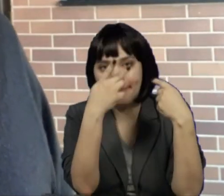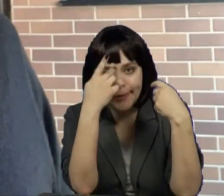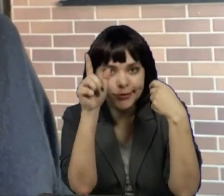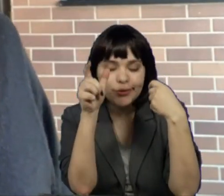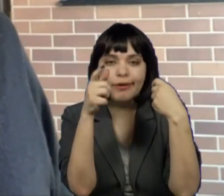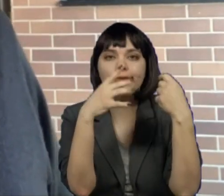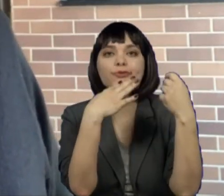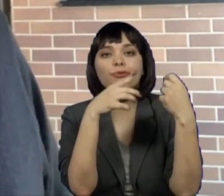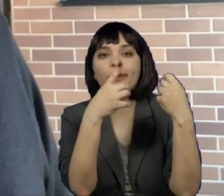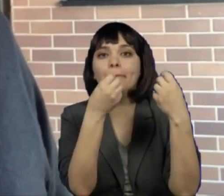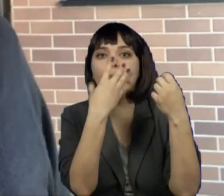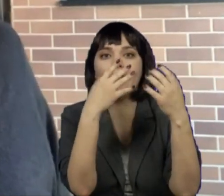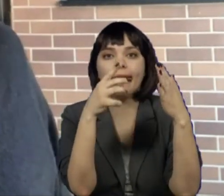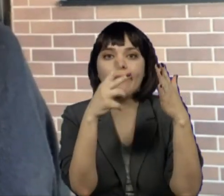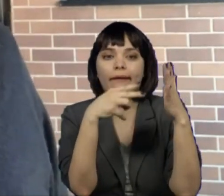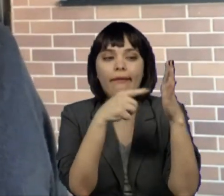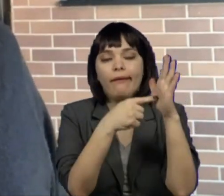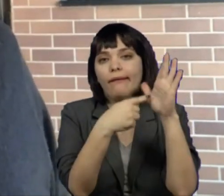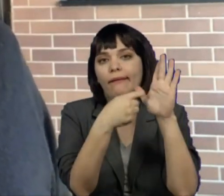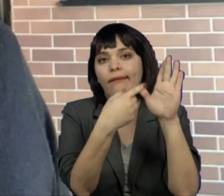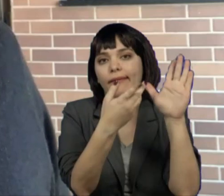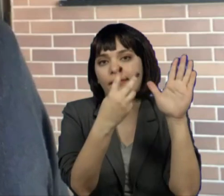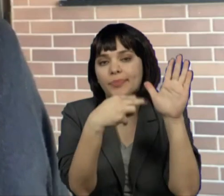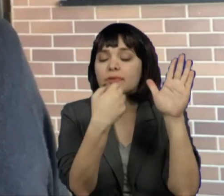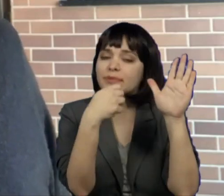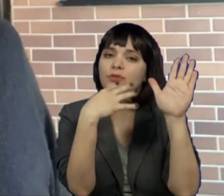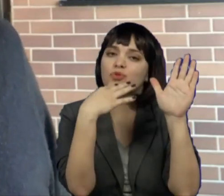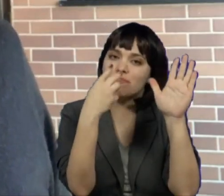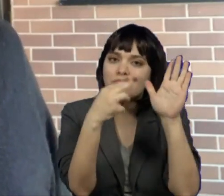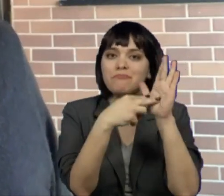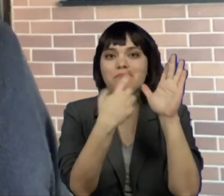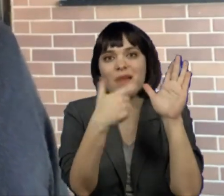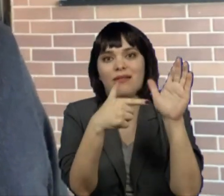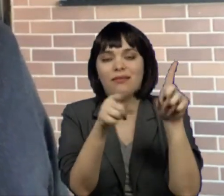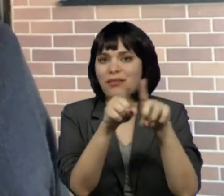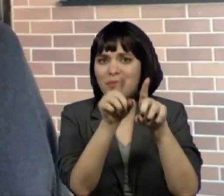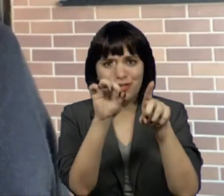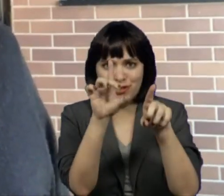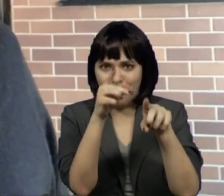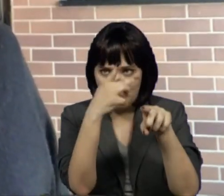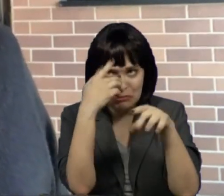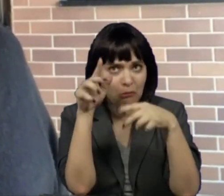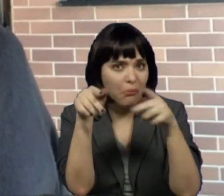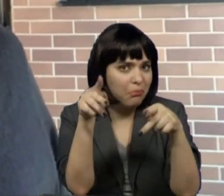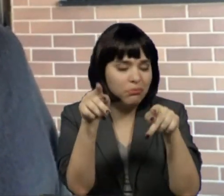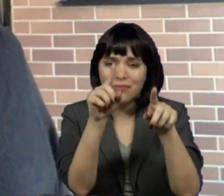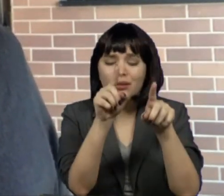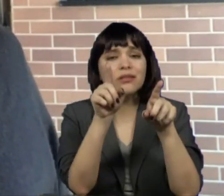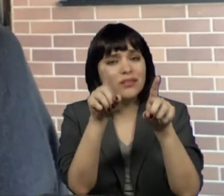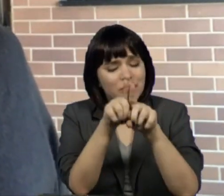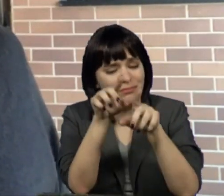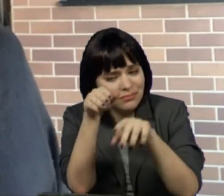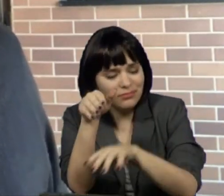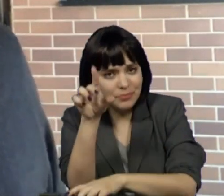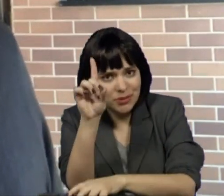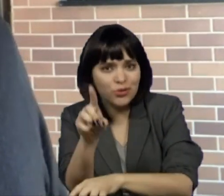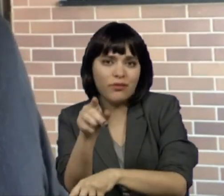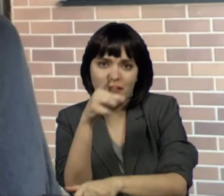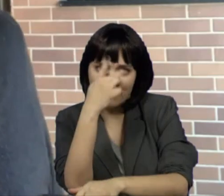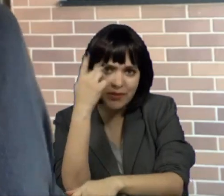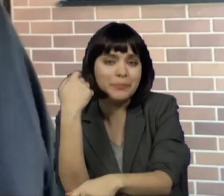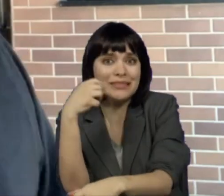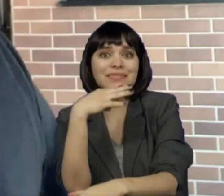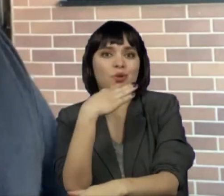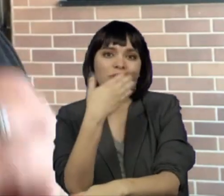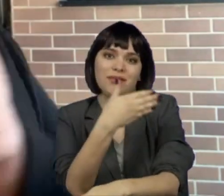As pessoas ainda precisam conhecer mais esse instrumento. E a própria pessoa com deficiência precisa conhecer mais esse instrumento. Eu